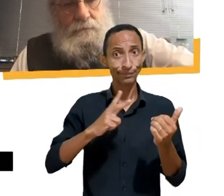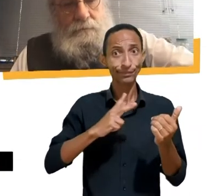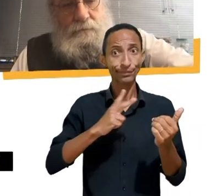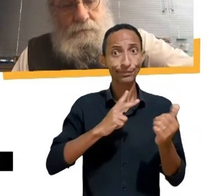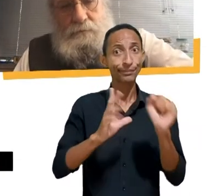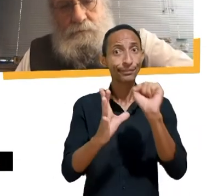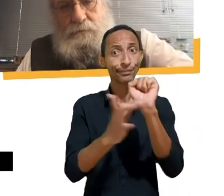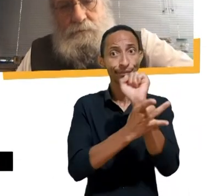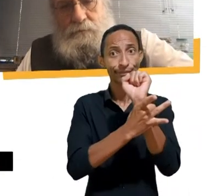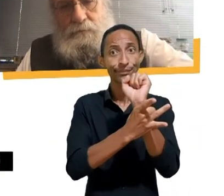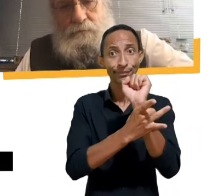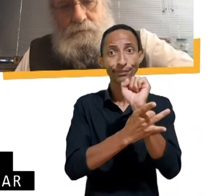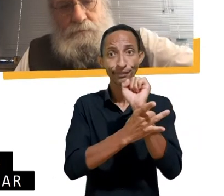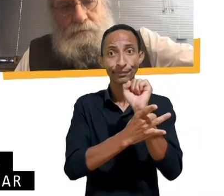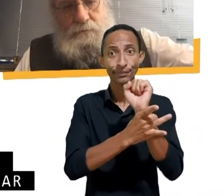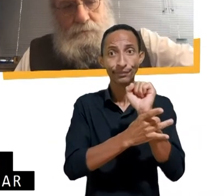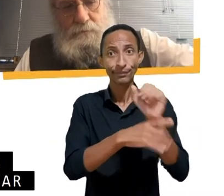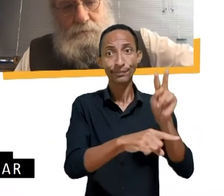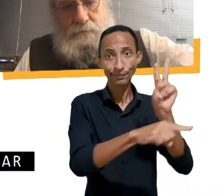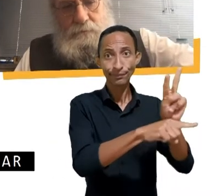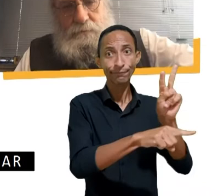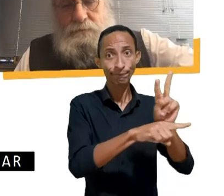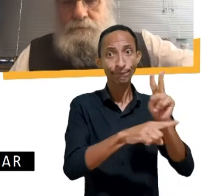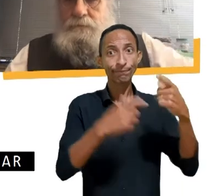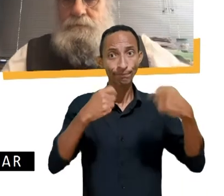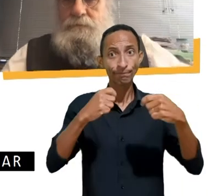tratamento desse artigo. Muito obrigada.